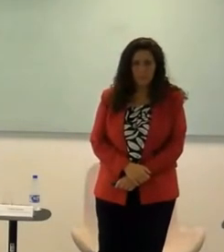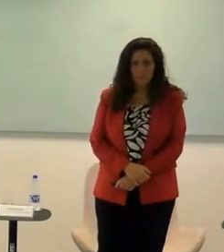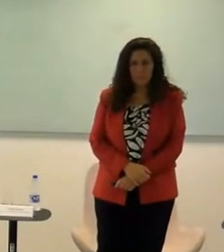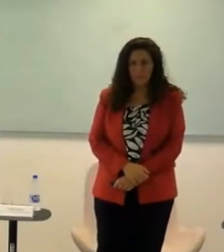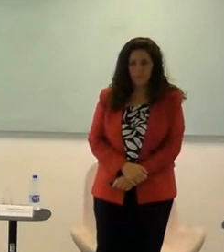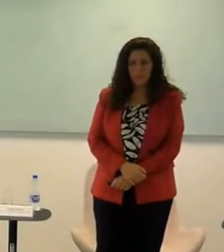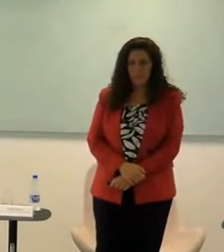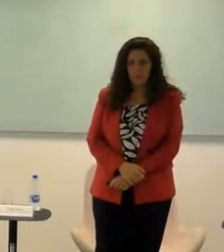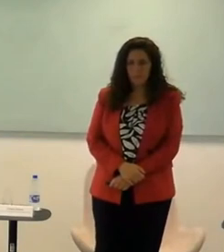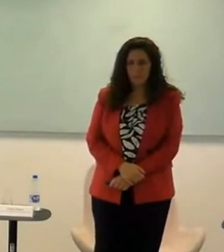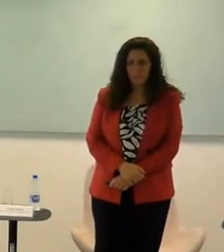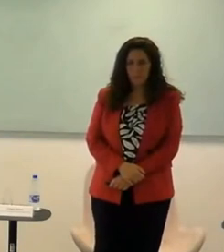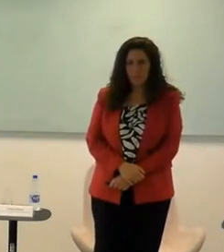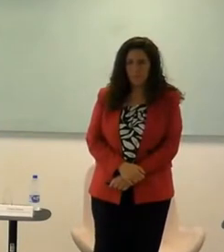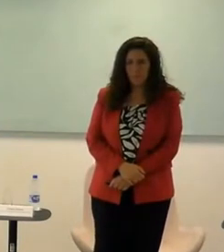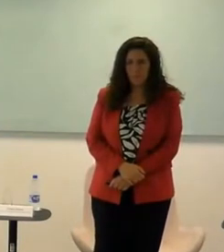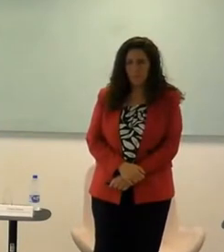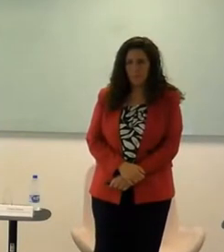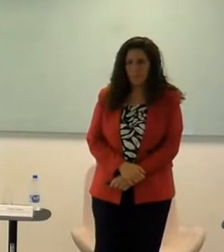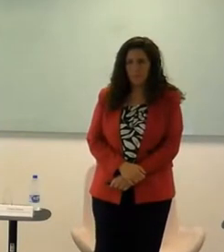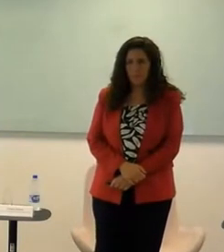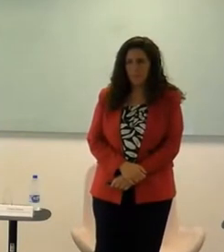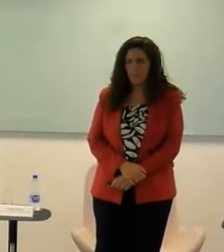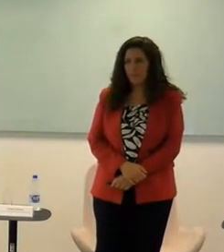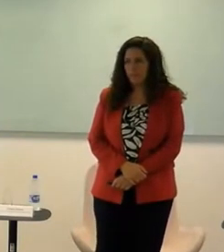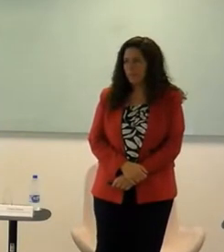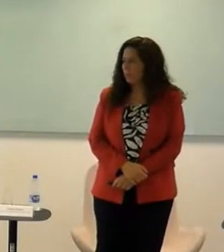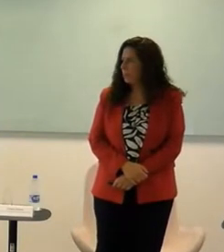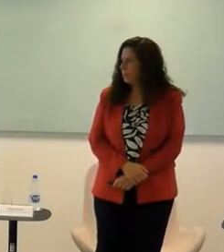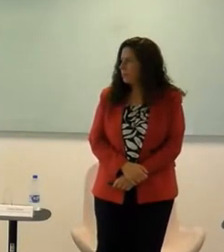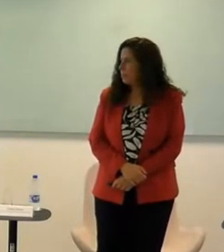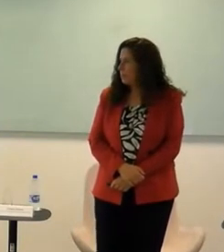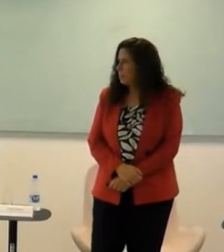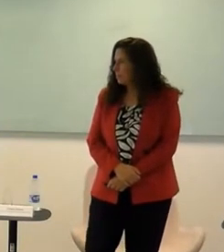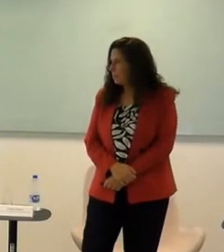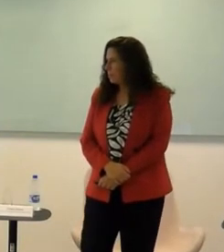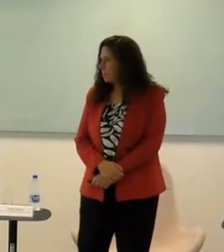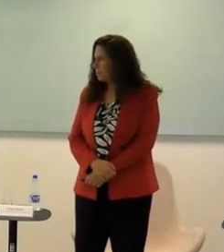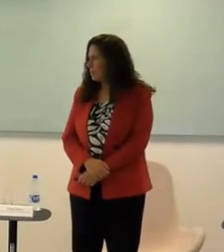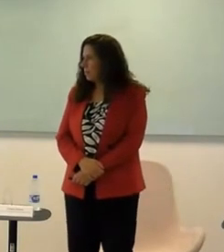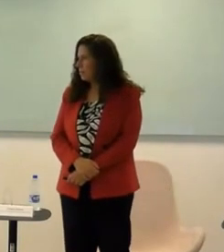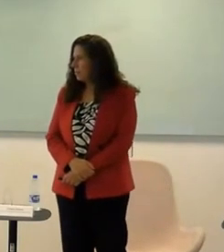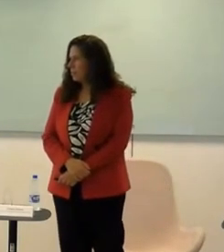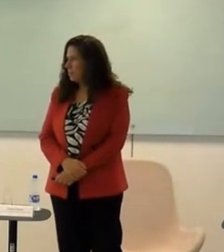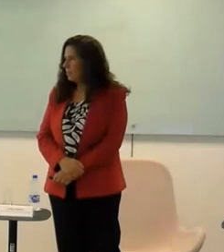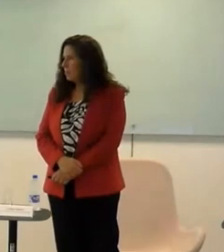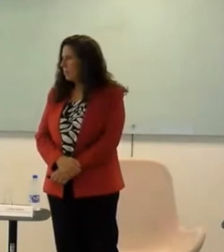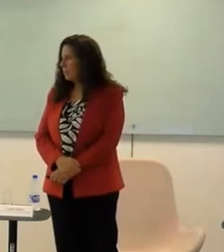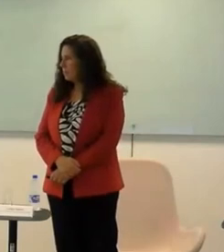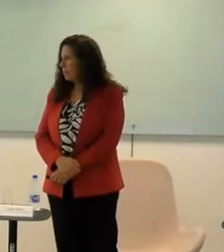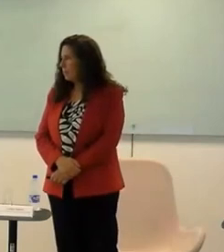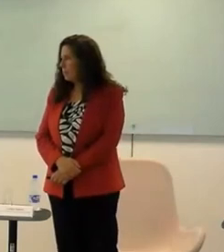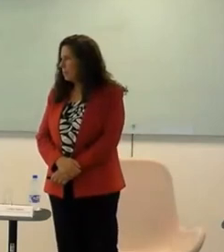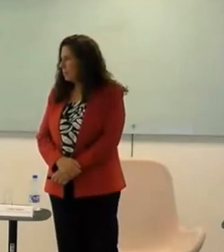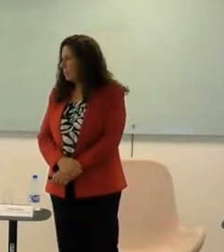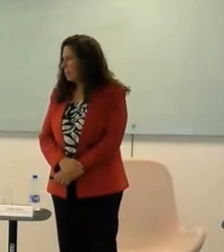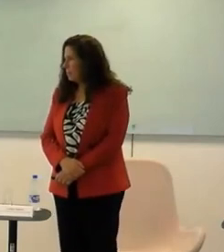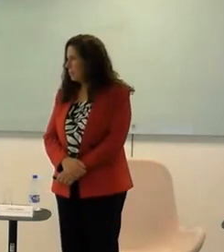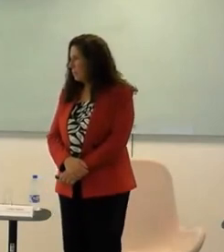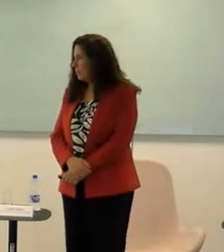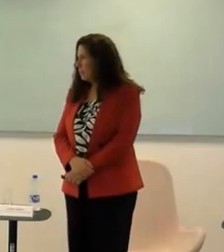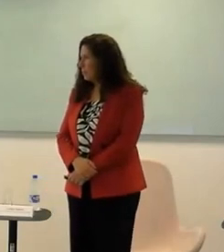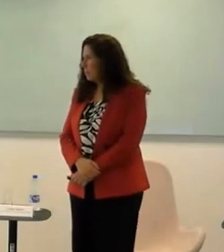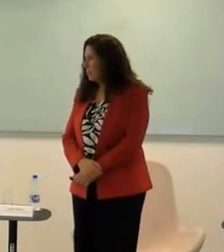Esse observatório é uma iniciativa do Ministério da Gestão e Inovação em Serviço Público, através da